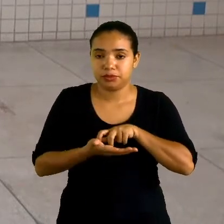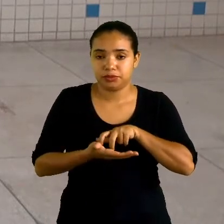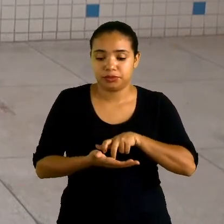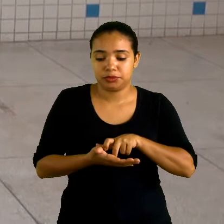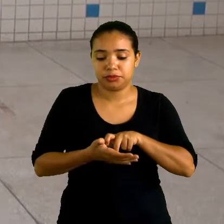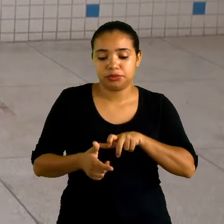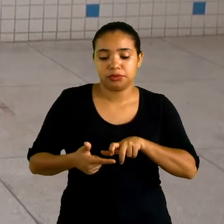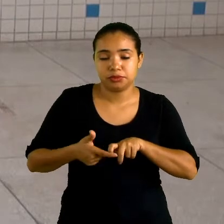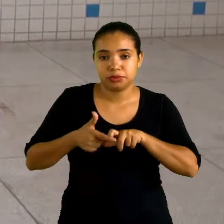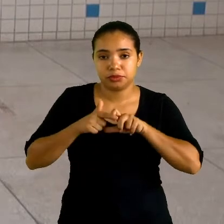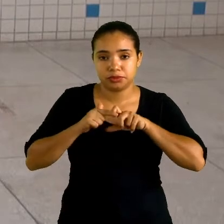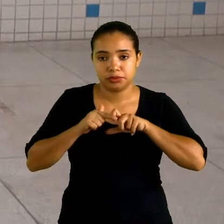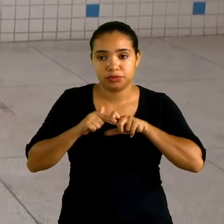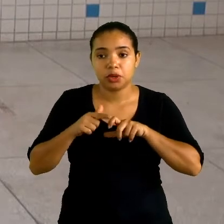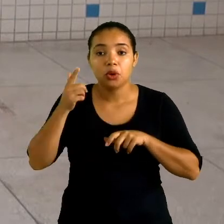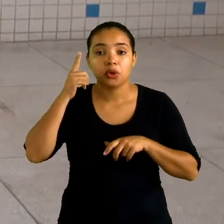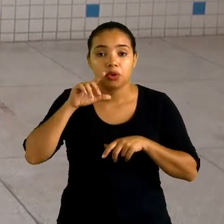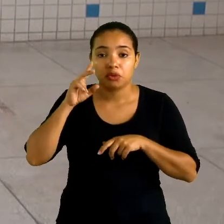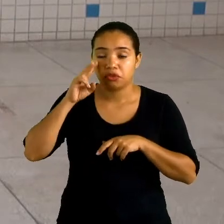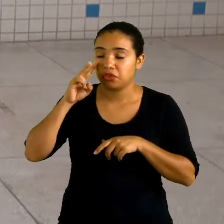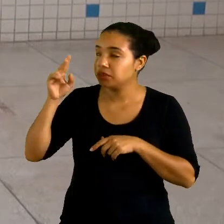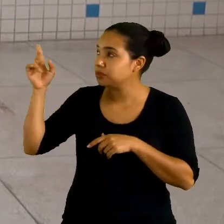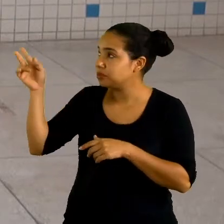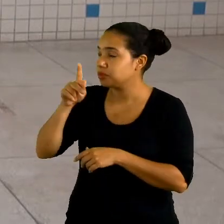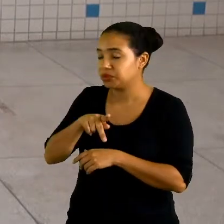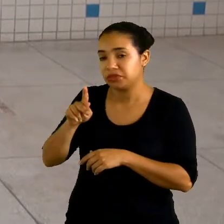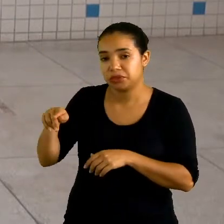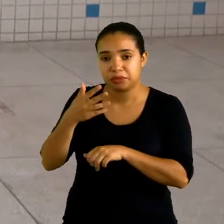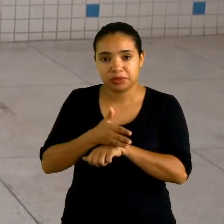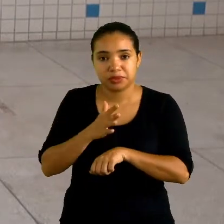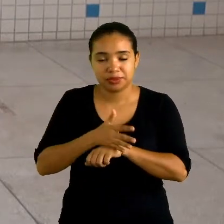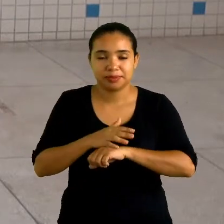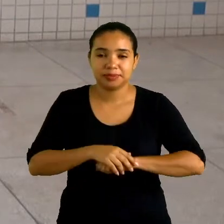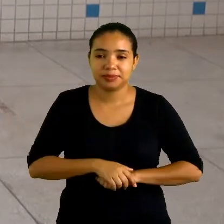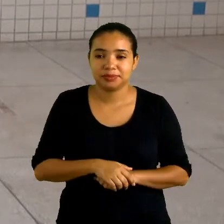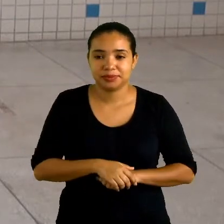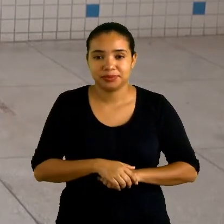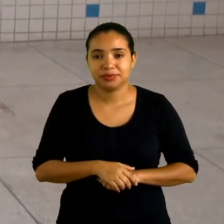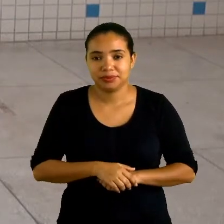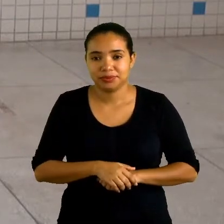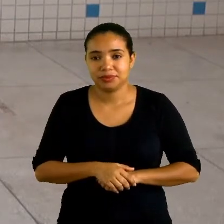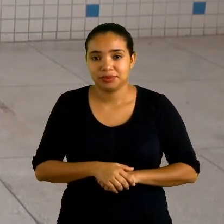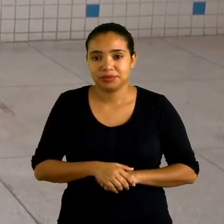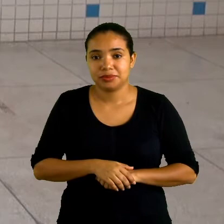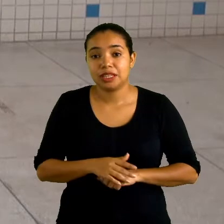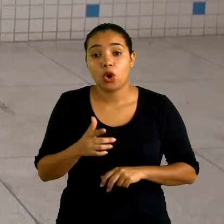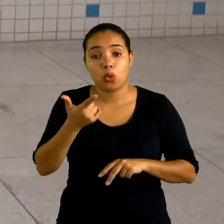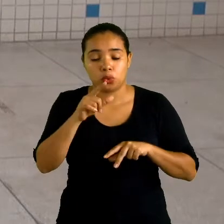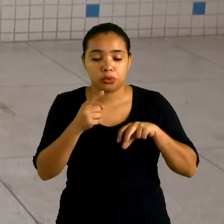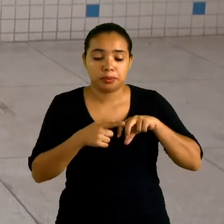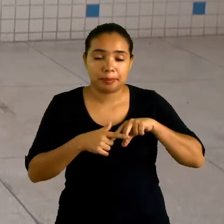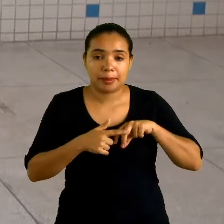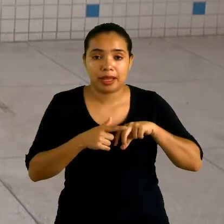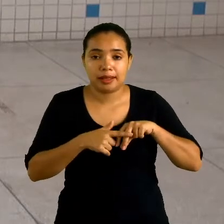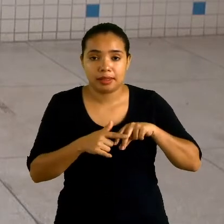vamos ver aí quem consegue aí, conta até cinco pelo menos, abaixou a outra perna,